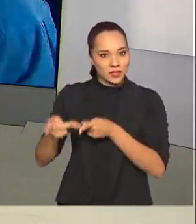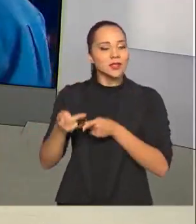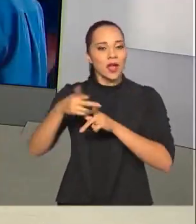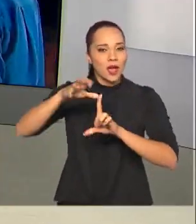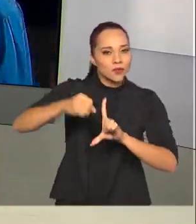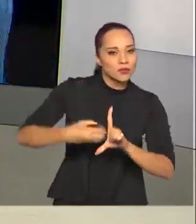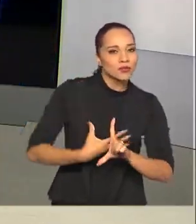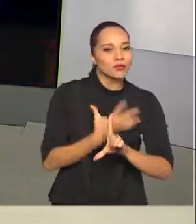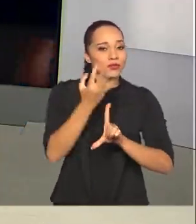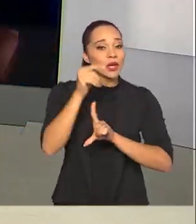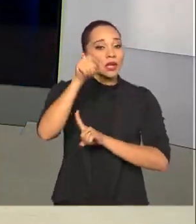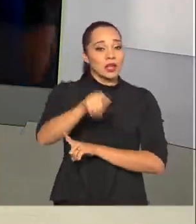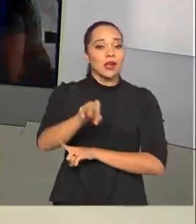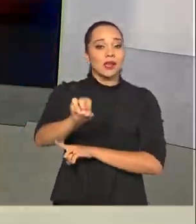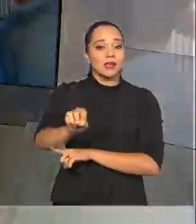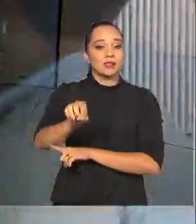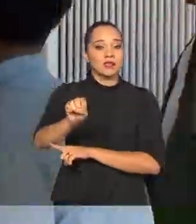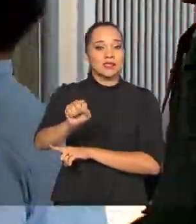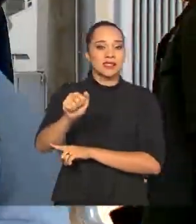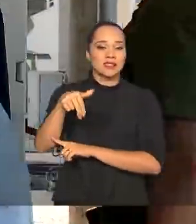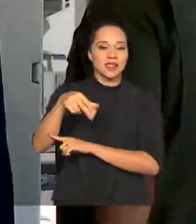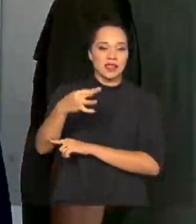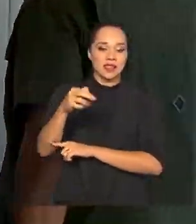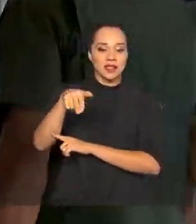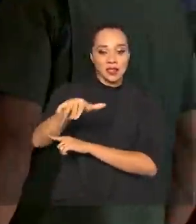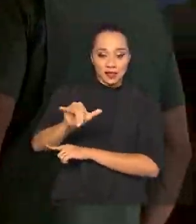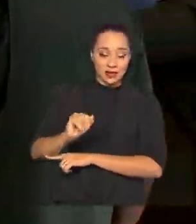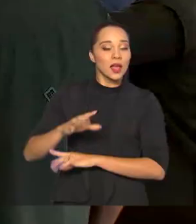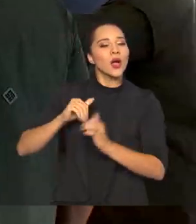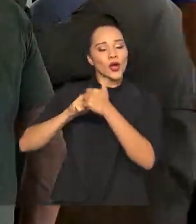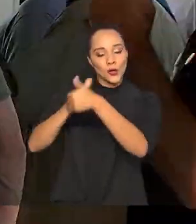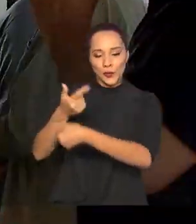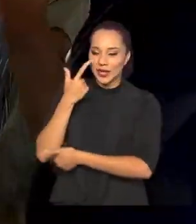termoelétrica de Santana. Acompanhe com a gente.